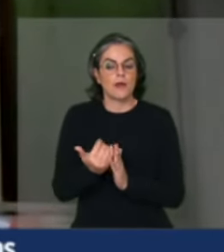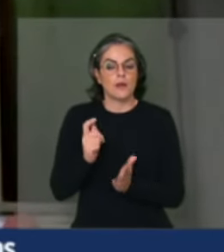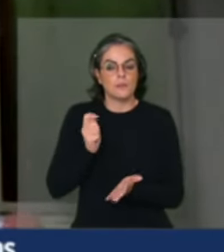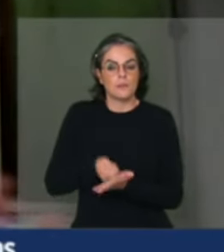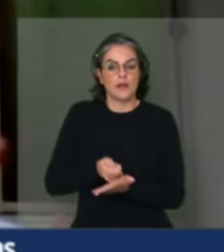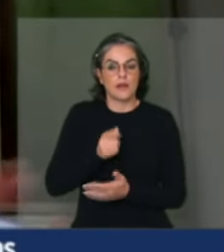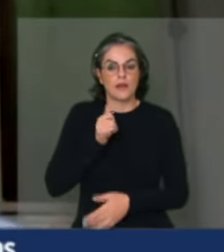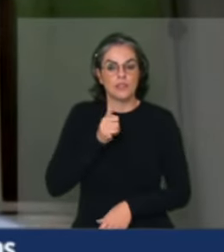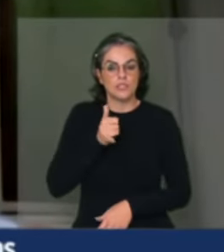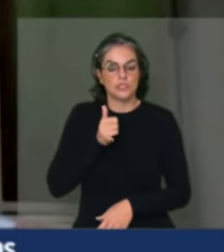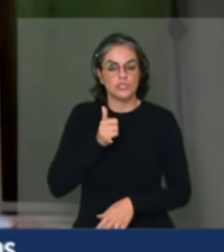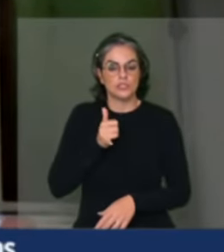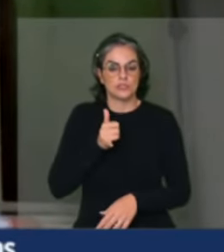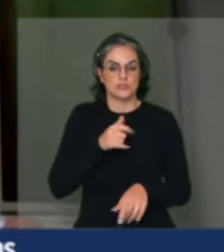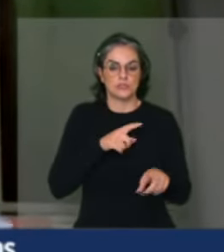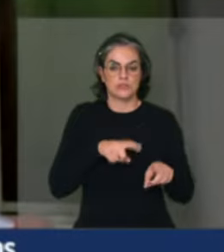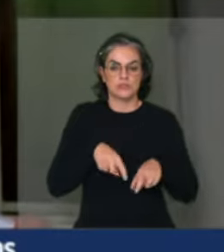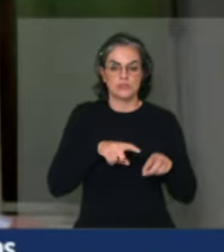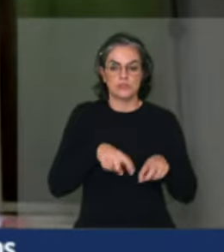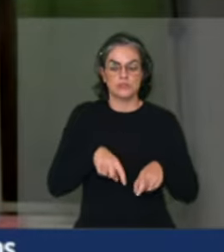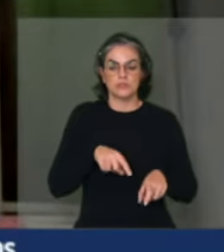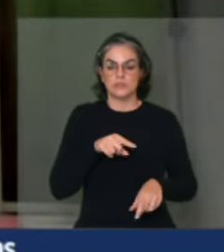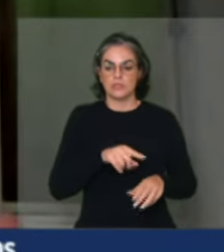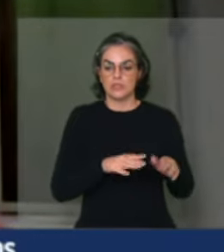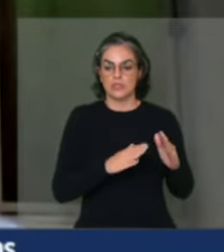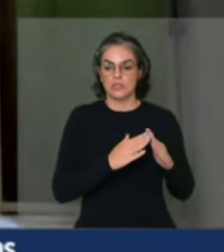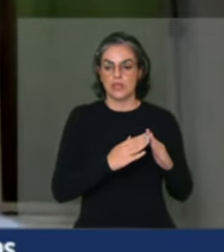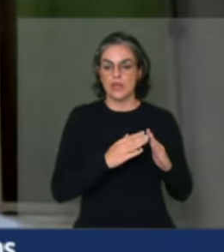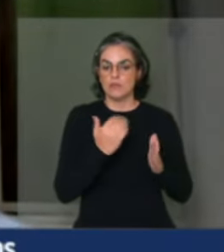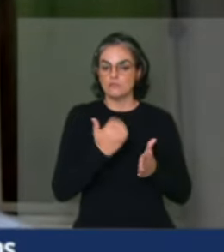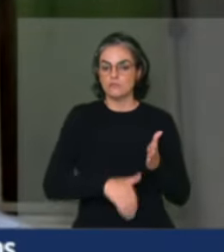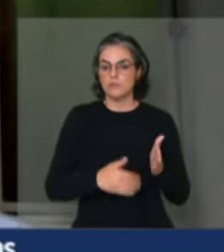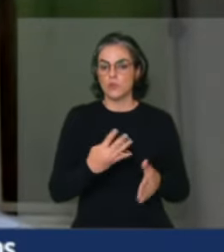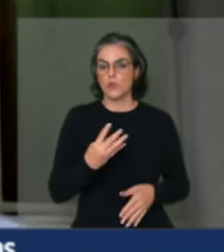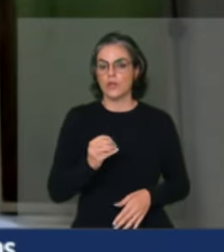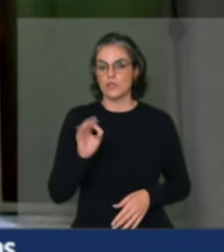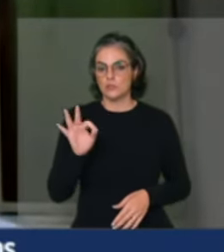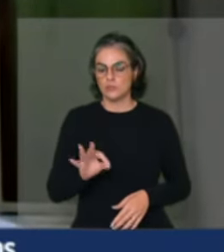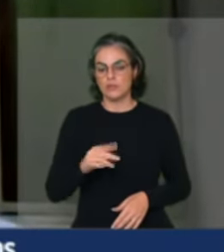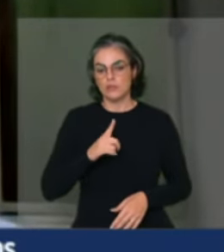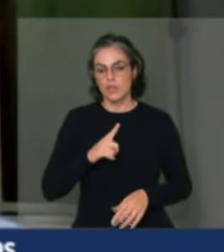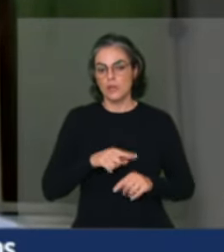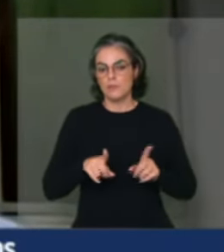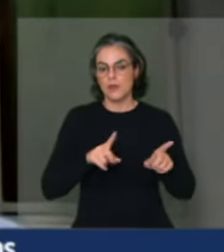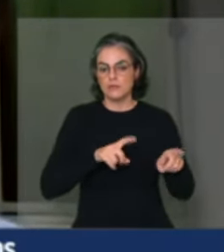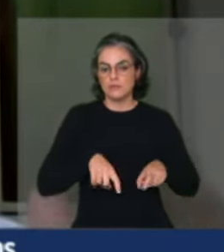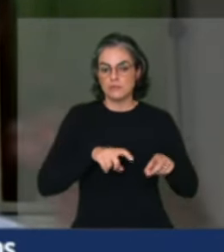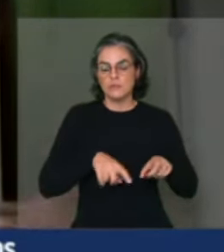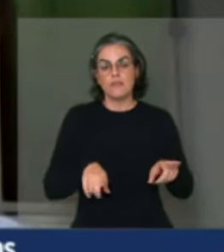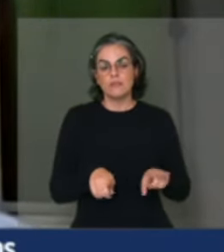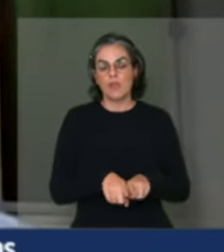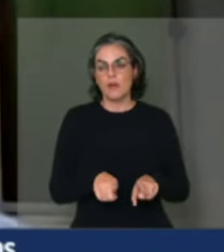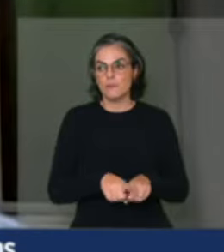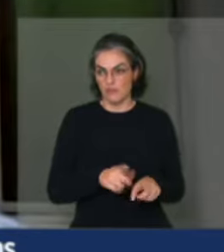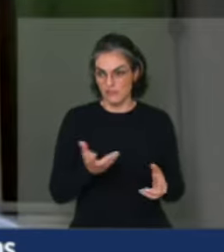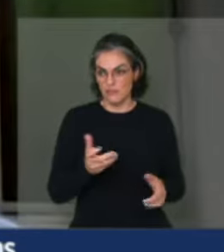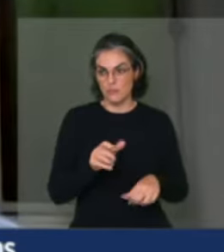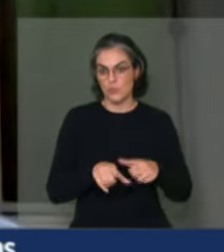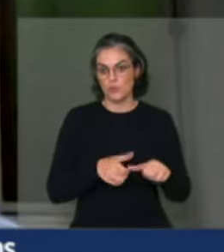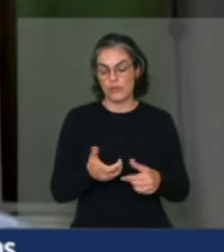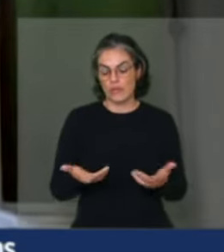sua residência, que tem um subsídio em média 40%, e na produção agrícola. Isso está